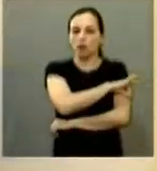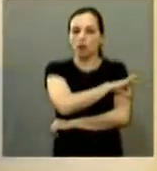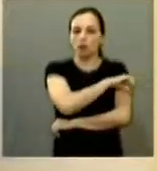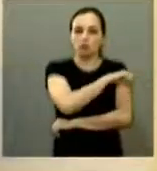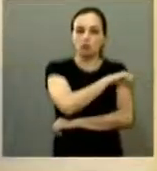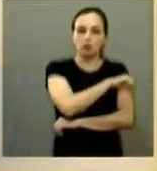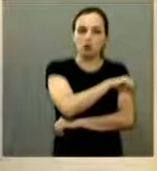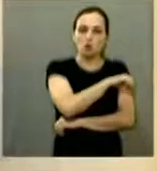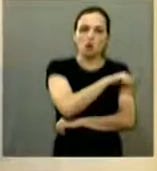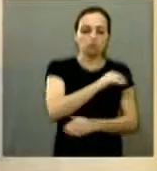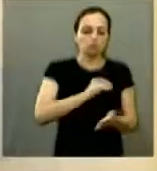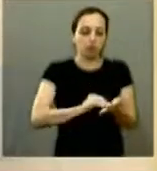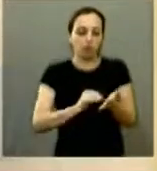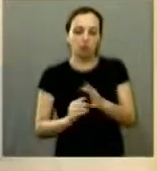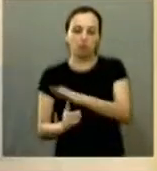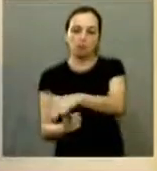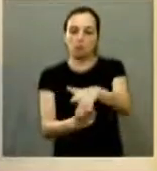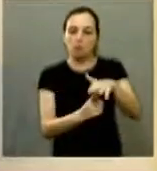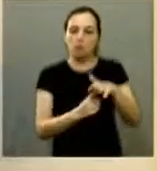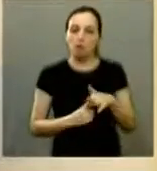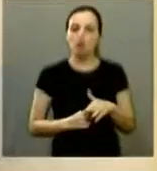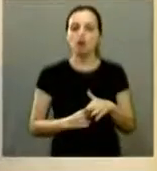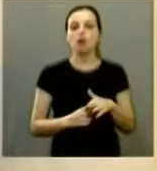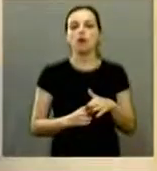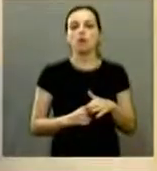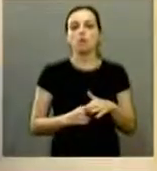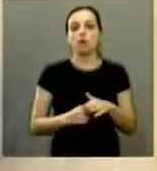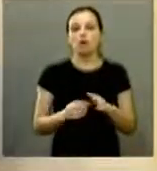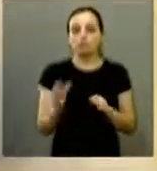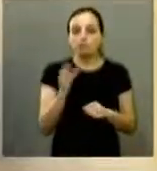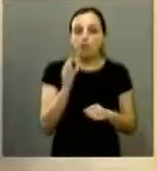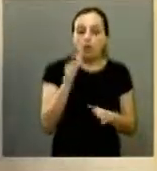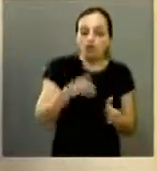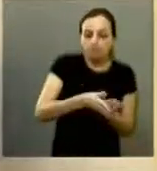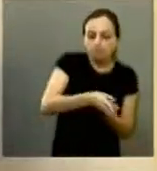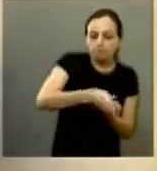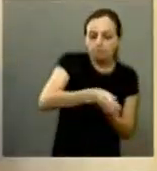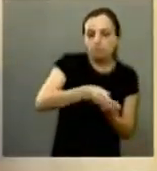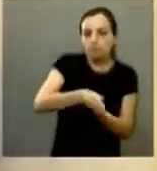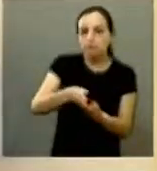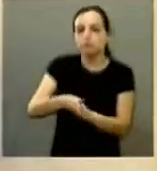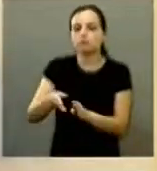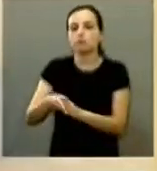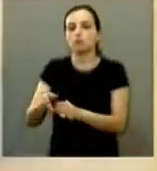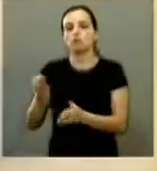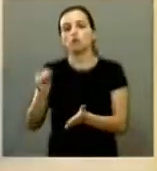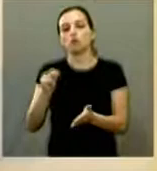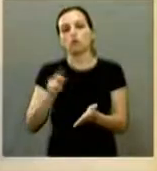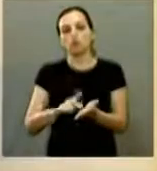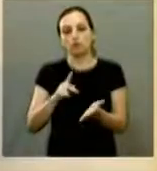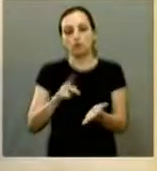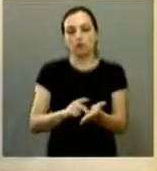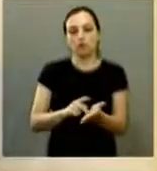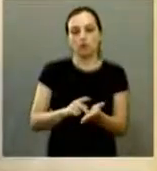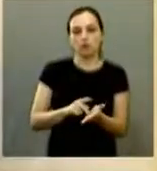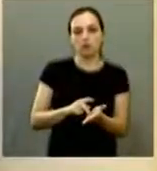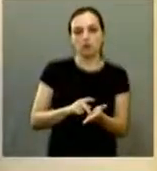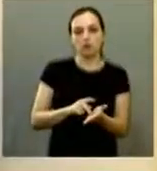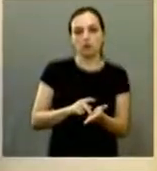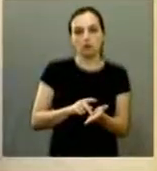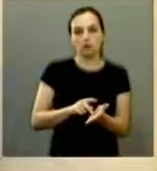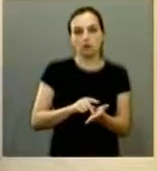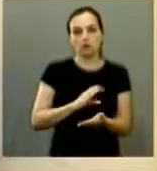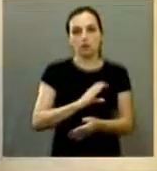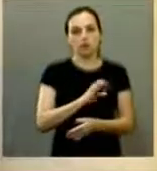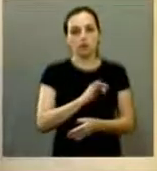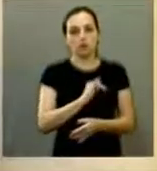zoonose seja da secretaria de meio ambiente para poder agilizar o encaminhamento na verdade a ação criminal